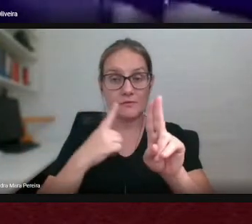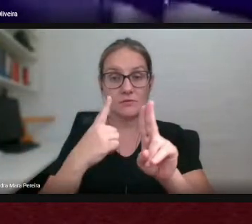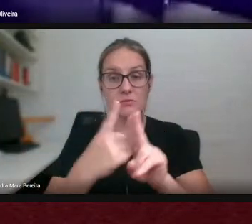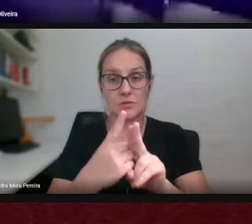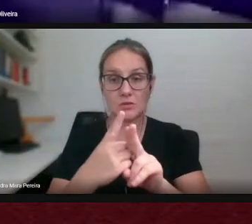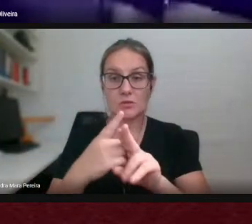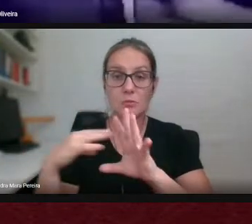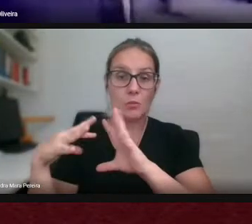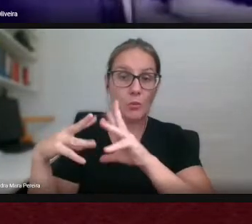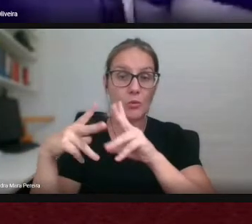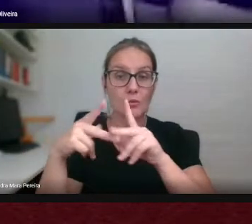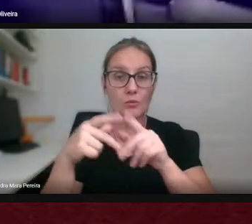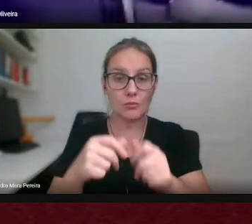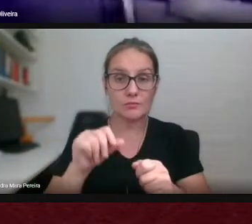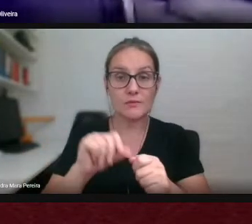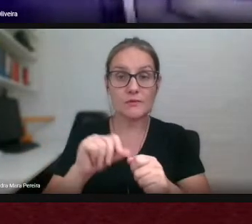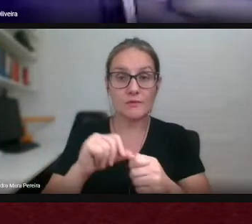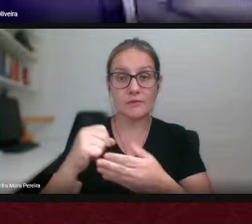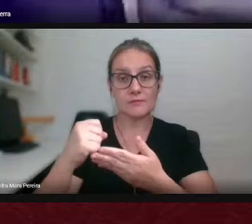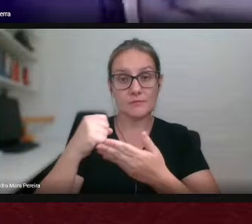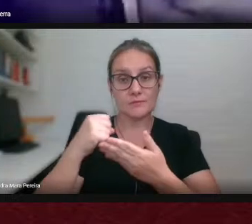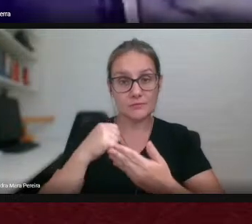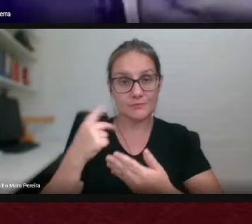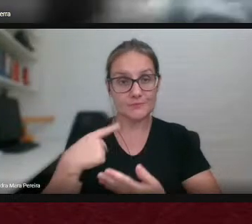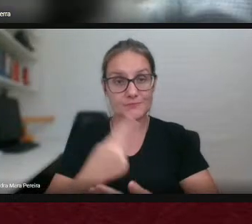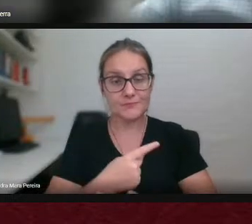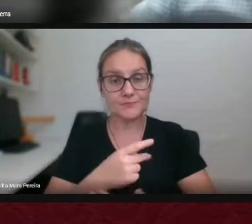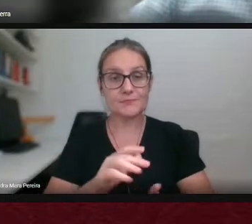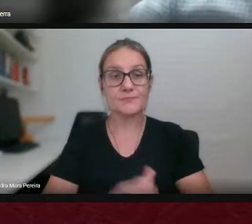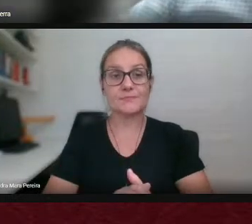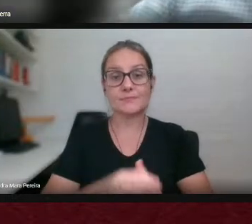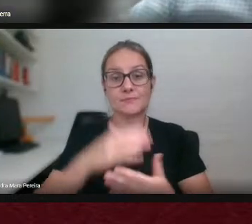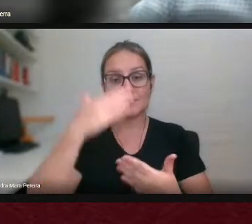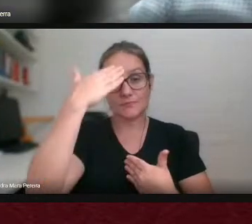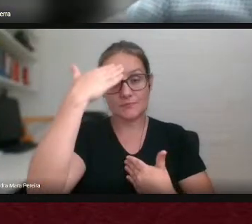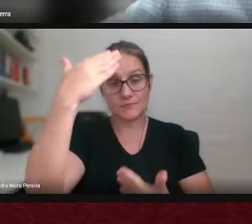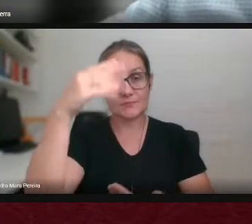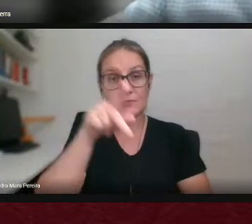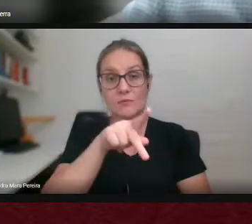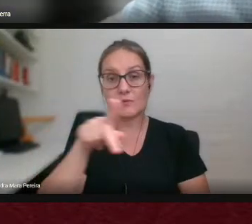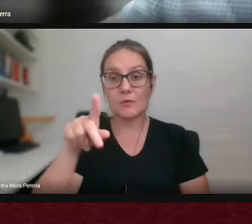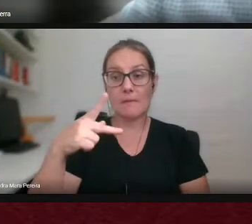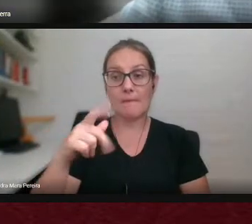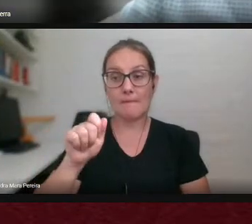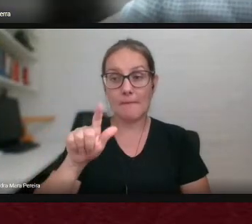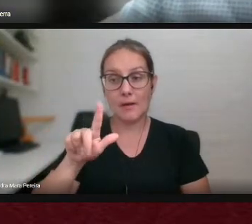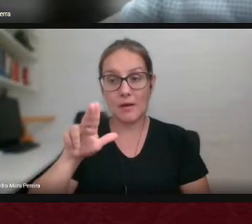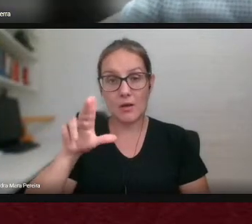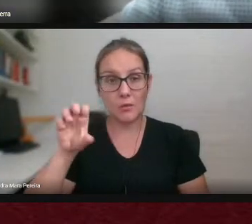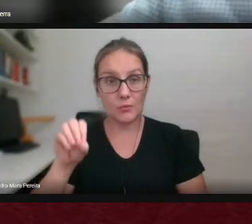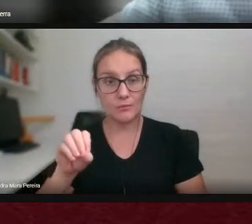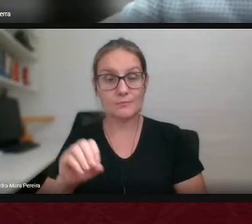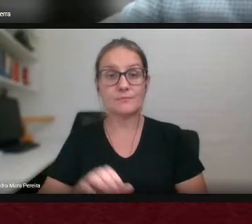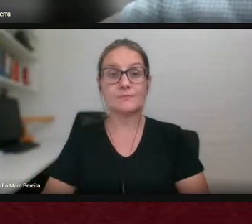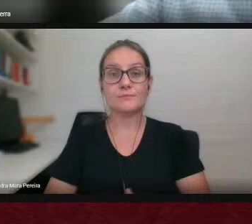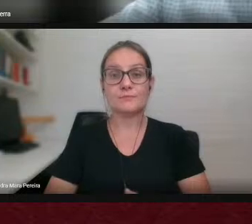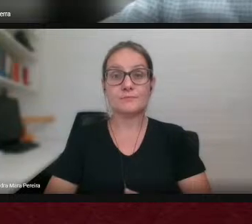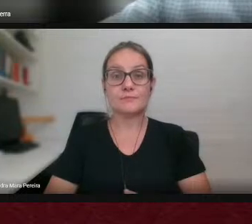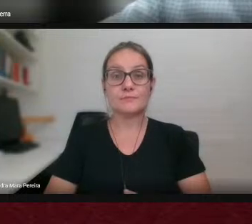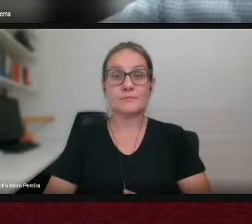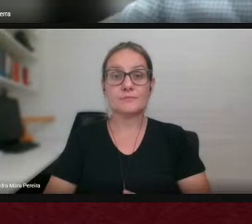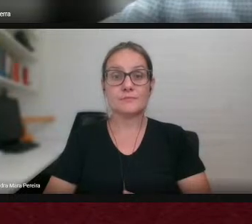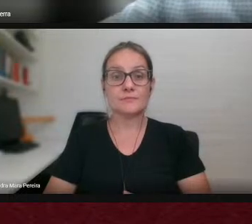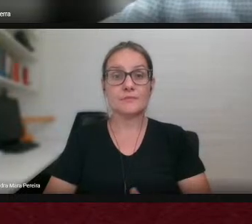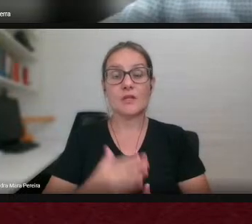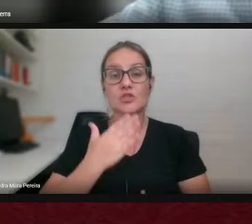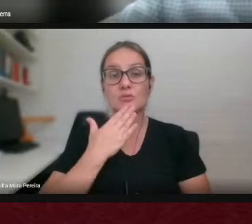que tem por nós obrigado professor Paulo Tódio deu a apresentação a gente pede por gente lê o senhor pode